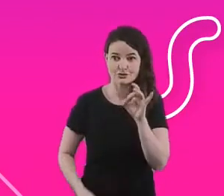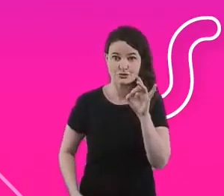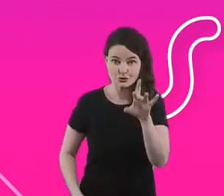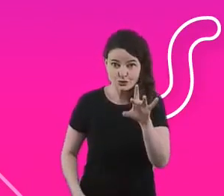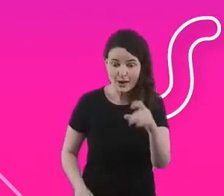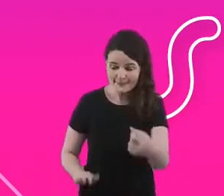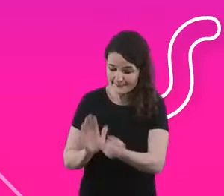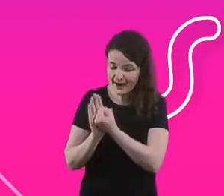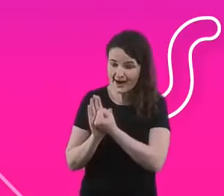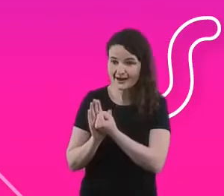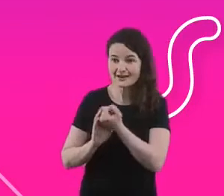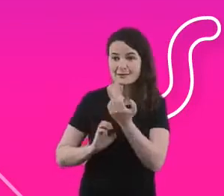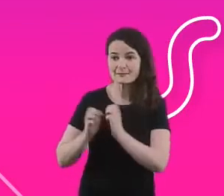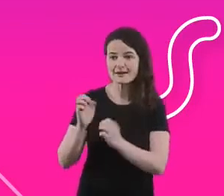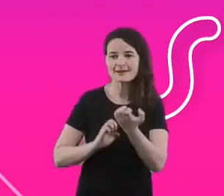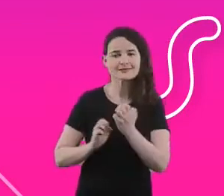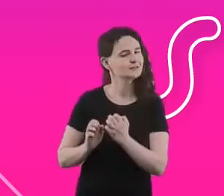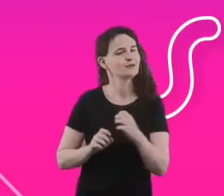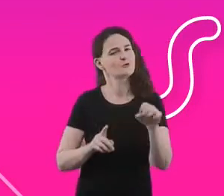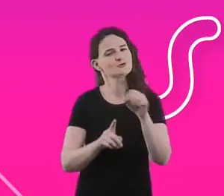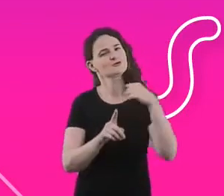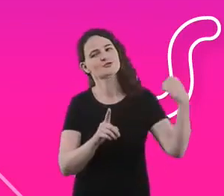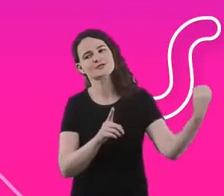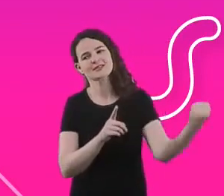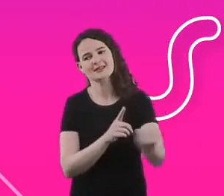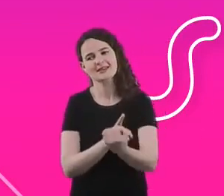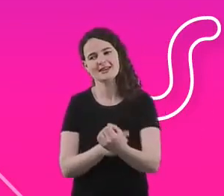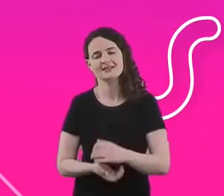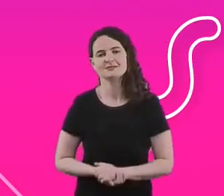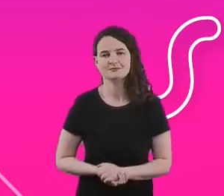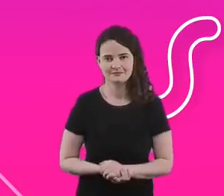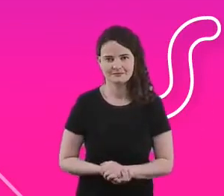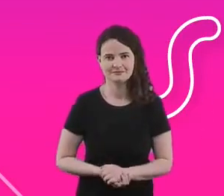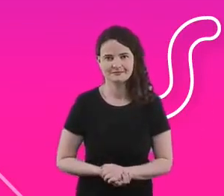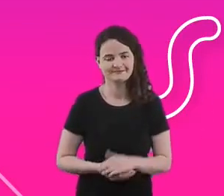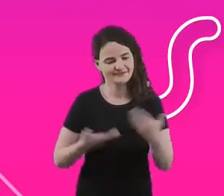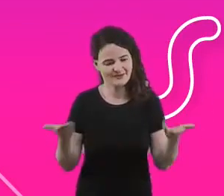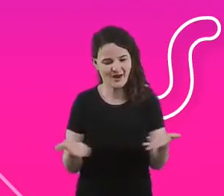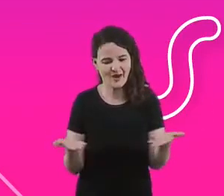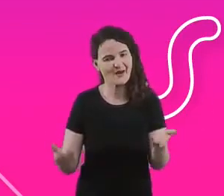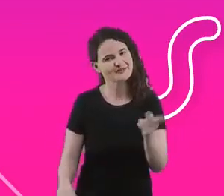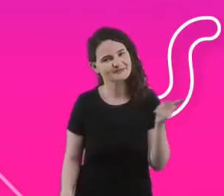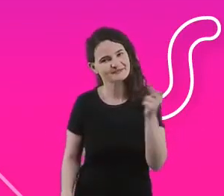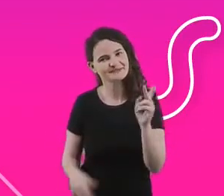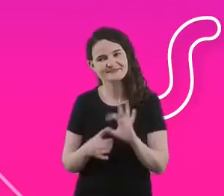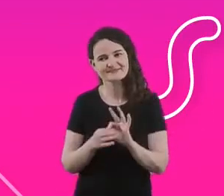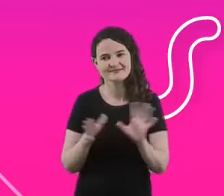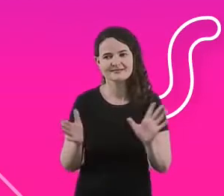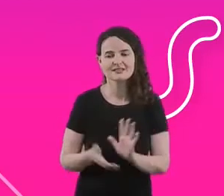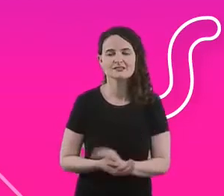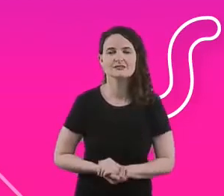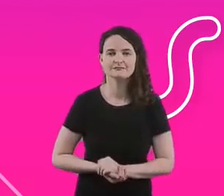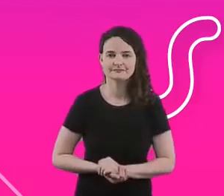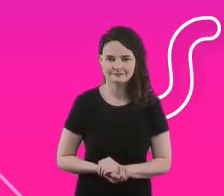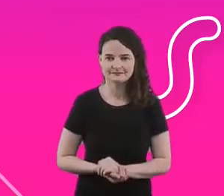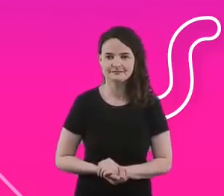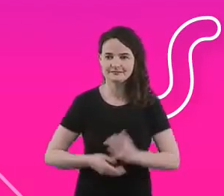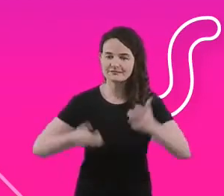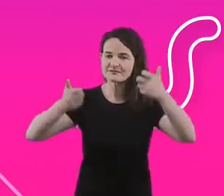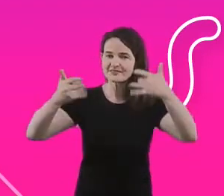vir também para toda uma sociedade envolvida com isso. E aí eu passo aqui a palavra para a Mari, para exemplificar um pouco mais de ama.